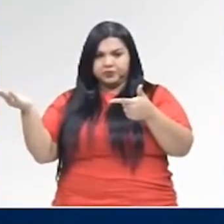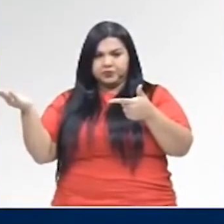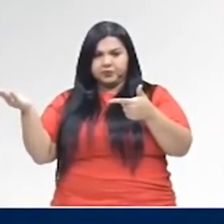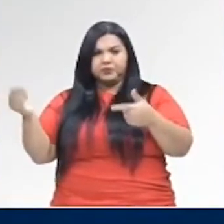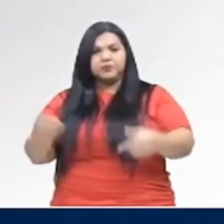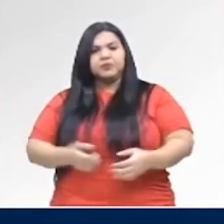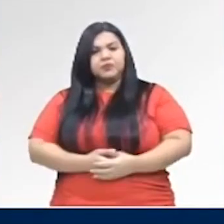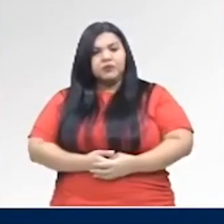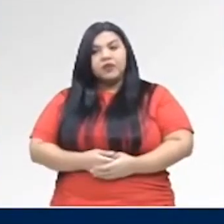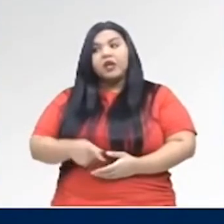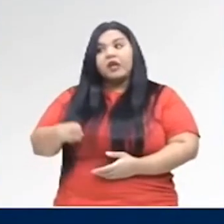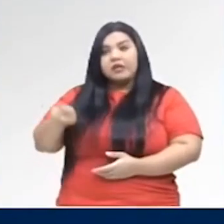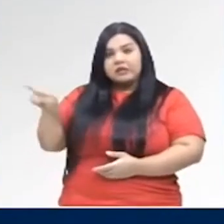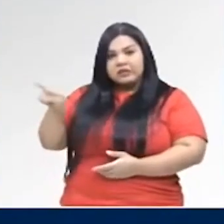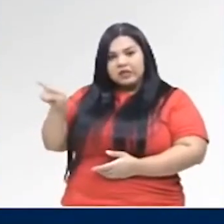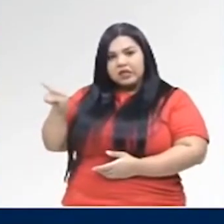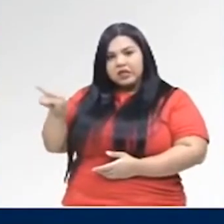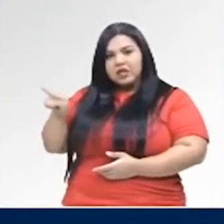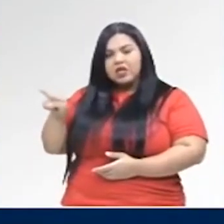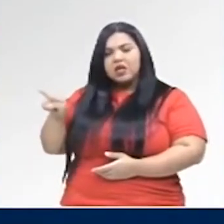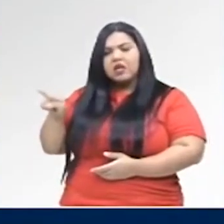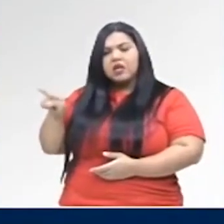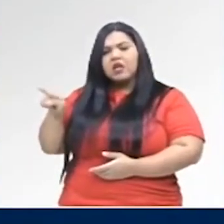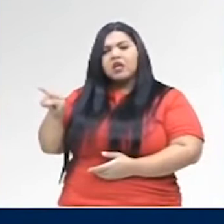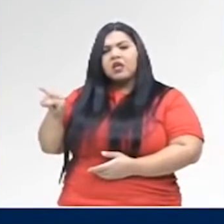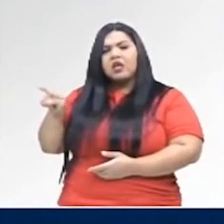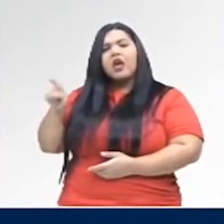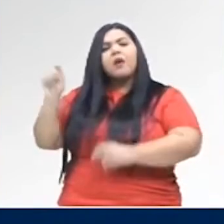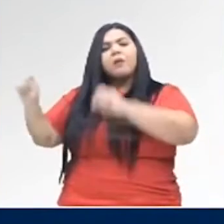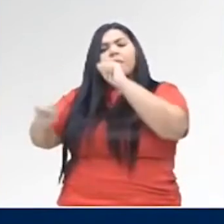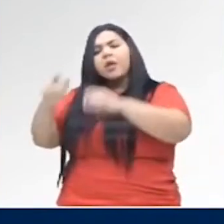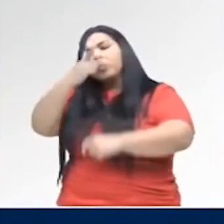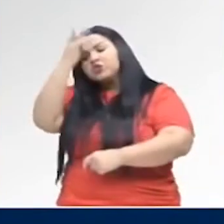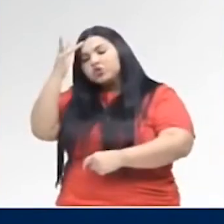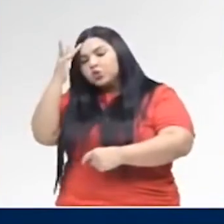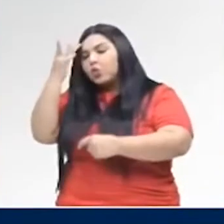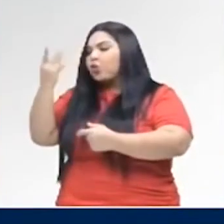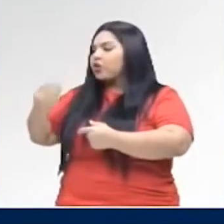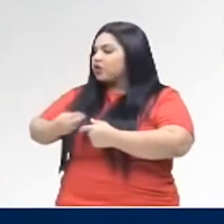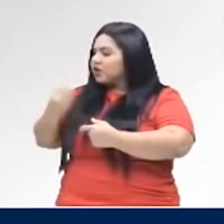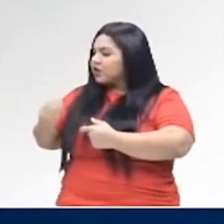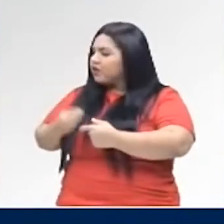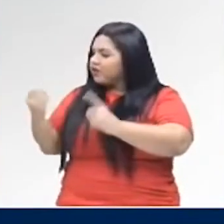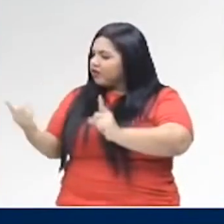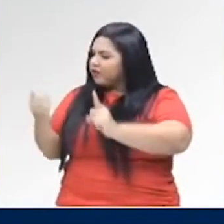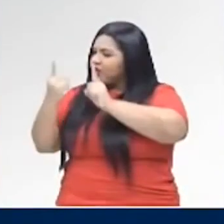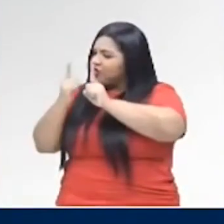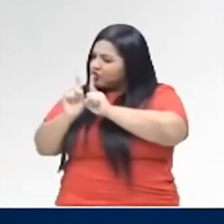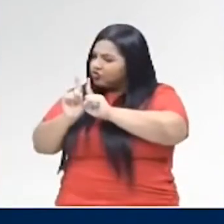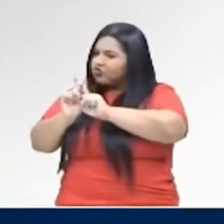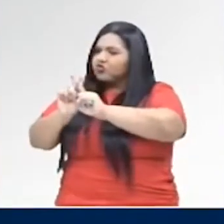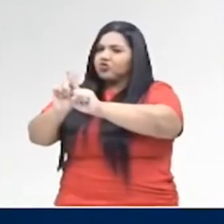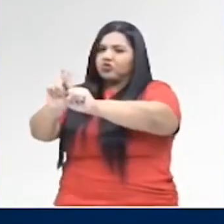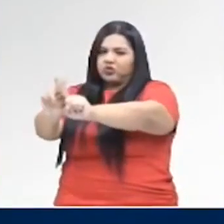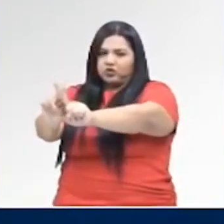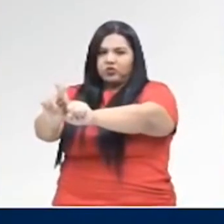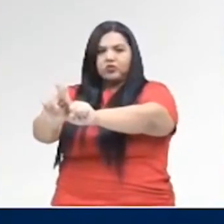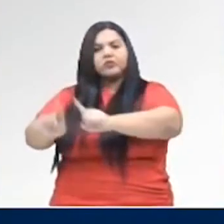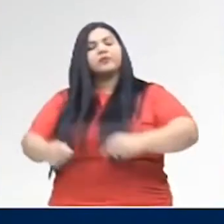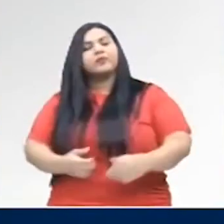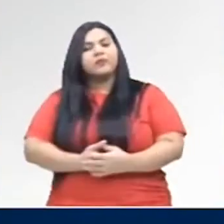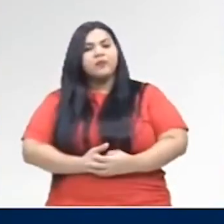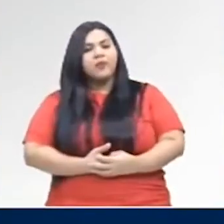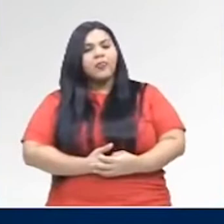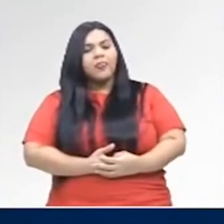é aquele com quem viverei de agora em diante. Olha que príncipe, gente. Eu vou ver com ele. Então,